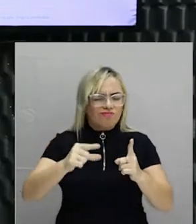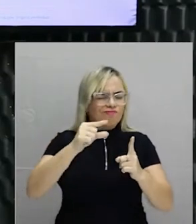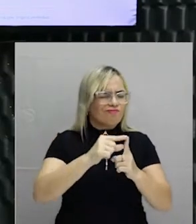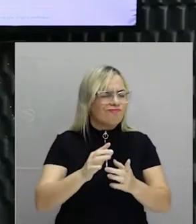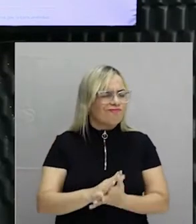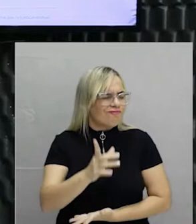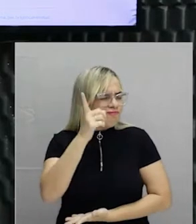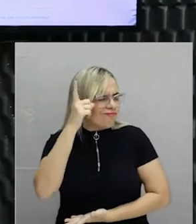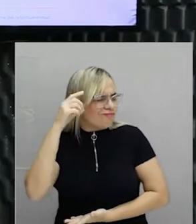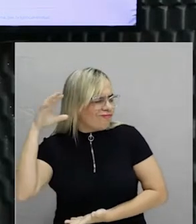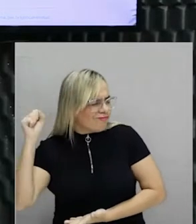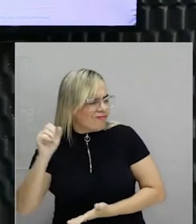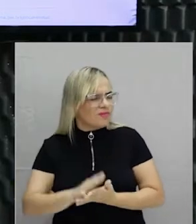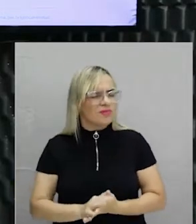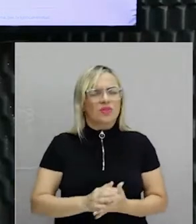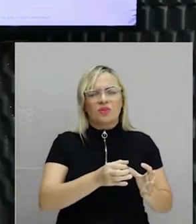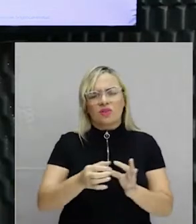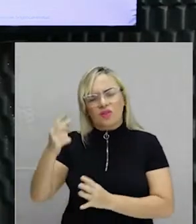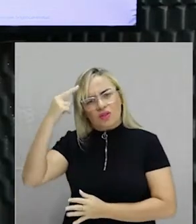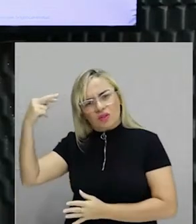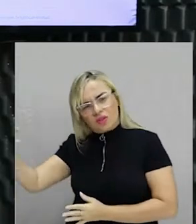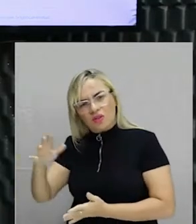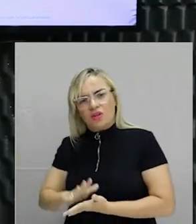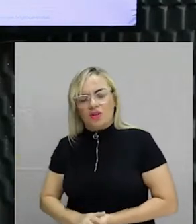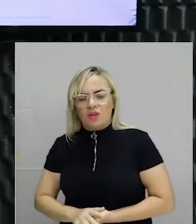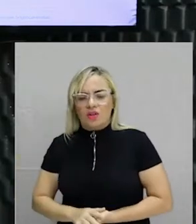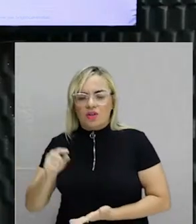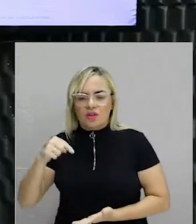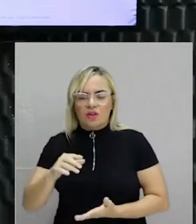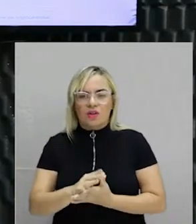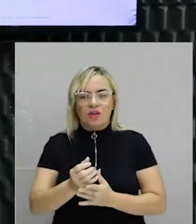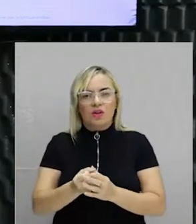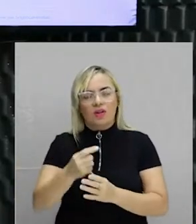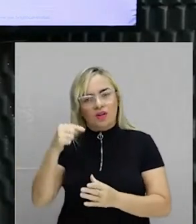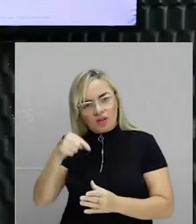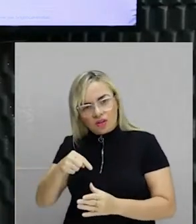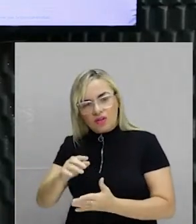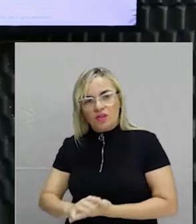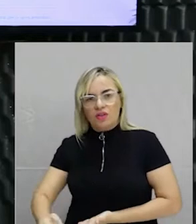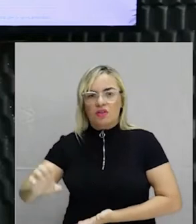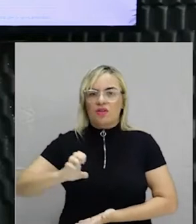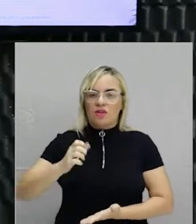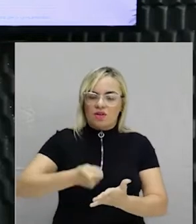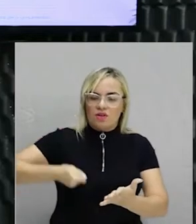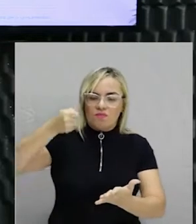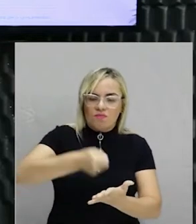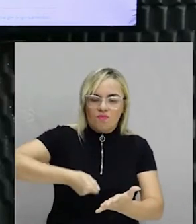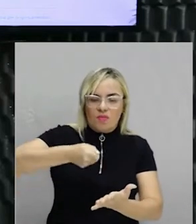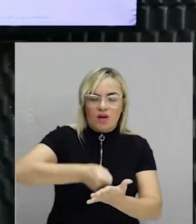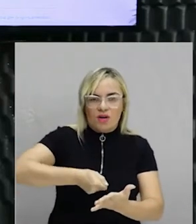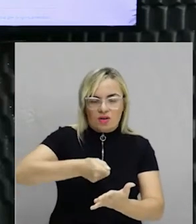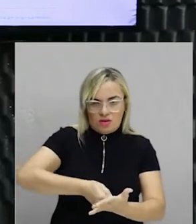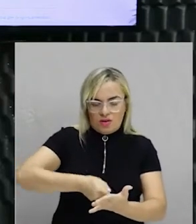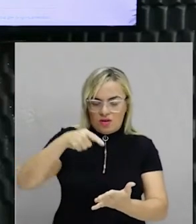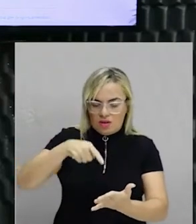aula de história do Renascimento, que significa a pessoa que patrocina, quem tem dinheiro, quem tem grana, quem paga. Quem pagava, no caso,